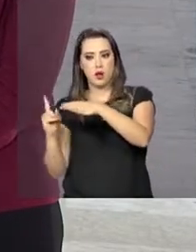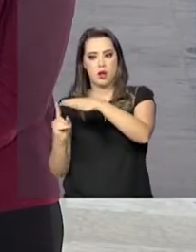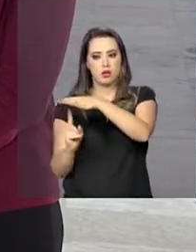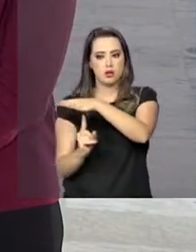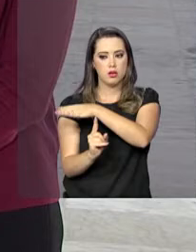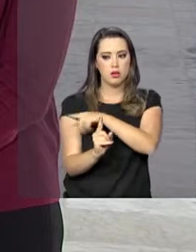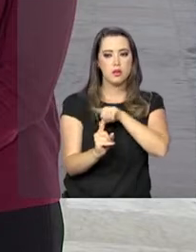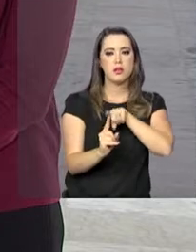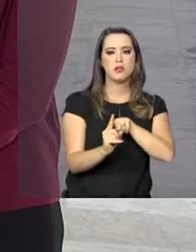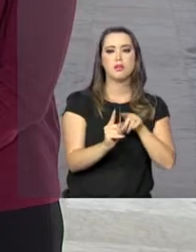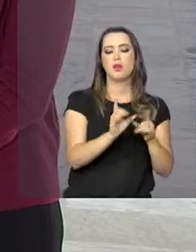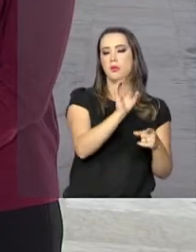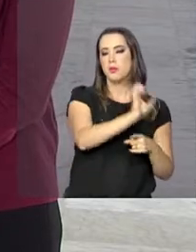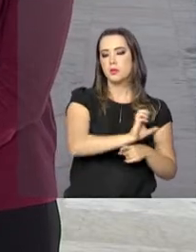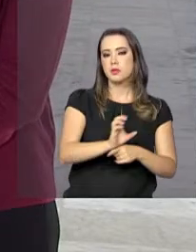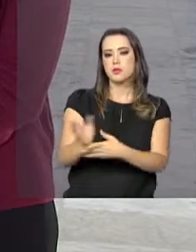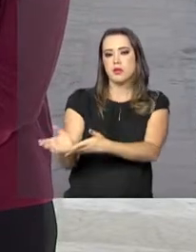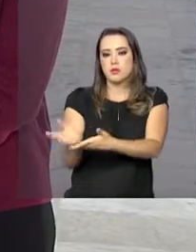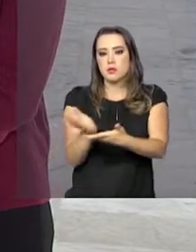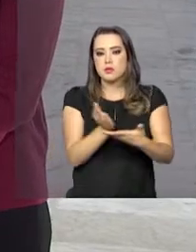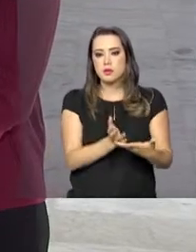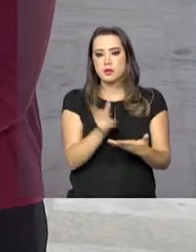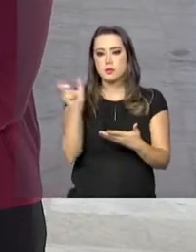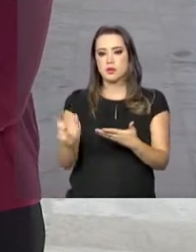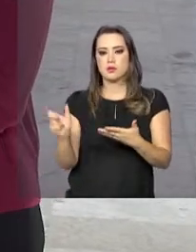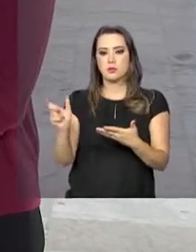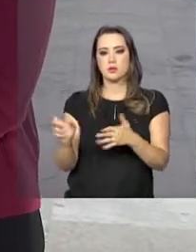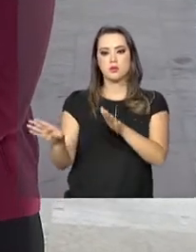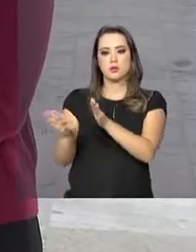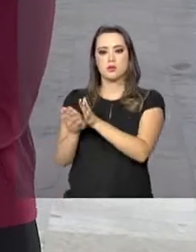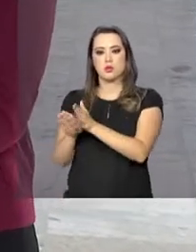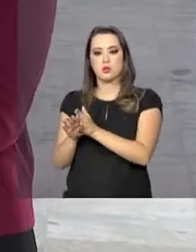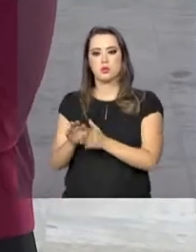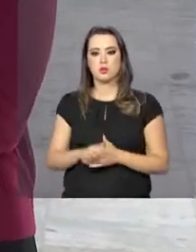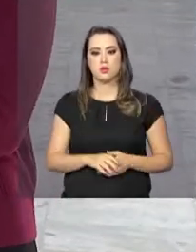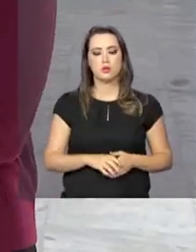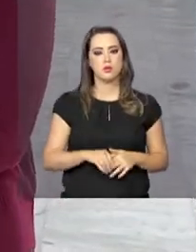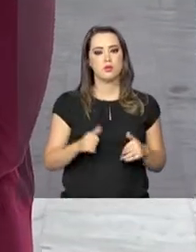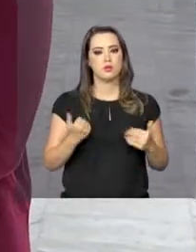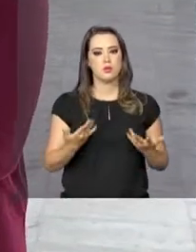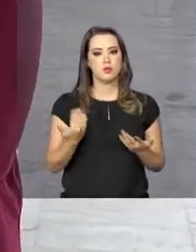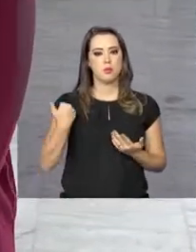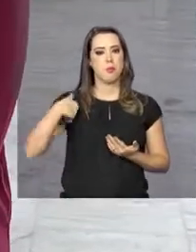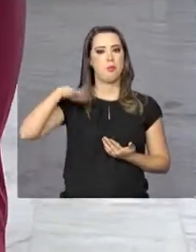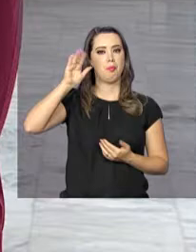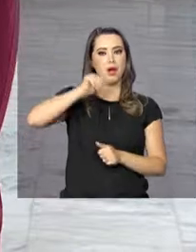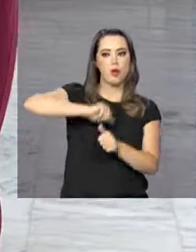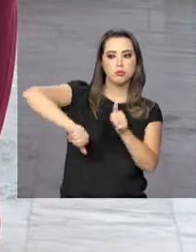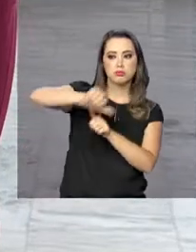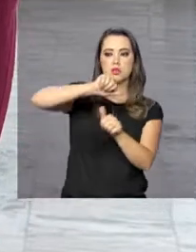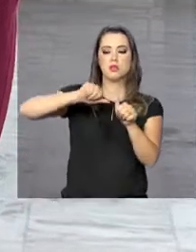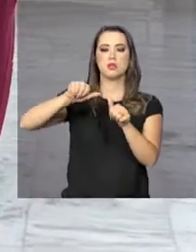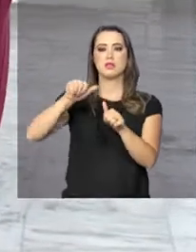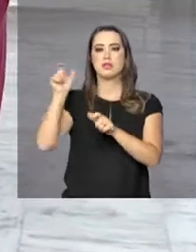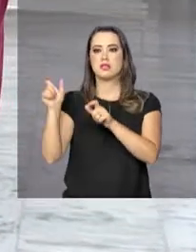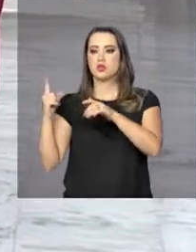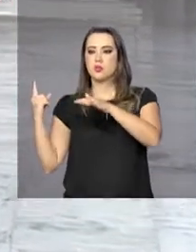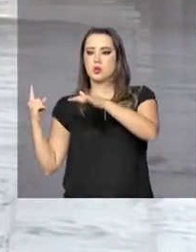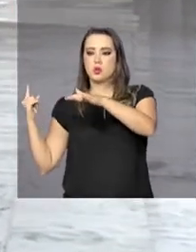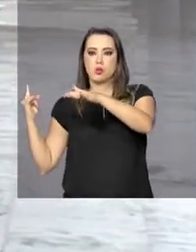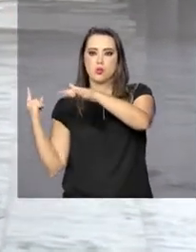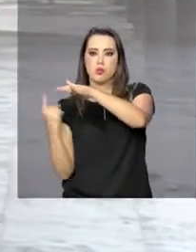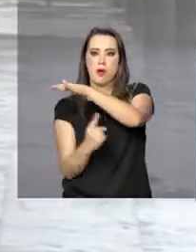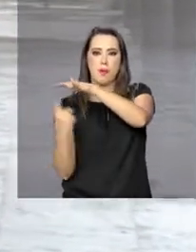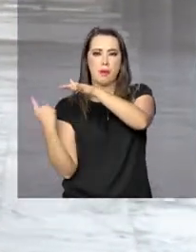estados que estão recebendo esses estrangeiros. Foi o maior movimento migratório que o Brasil já teve até